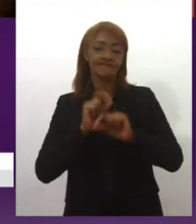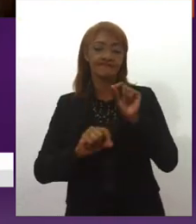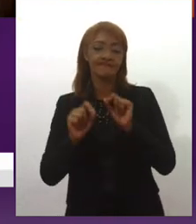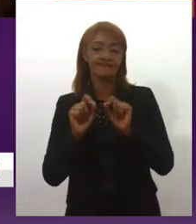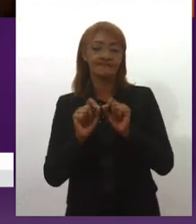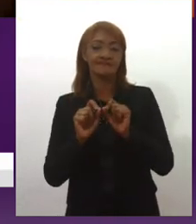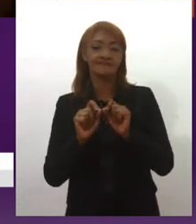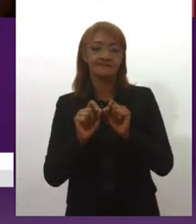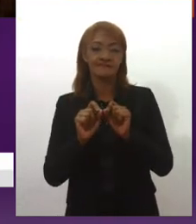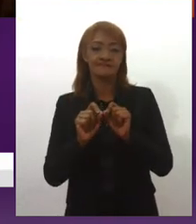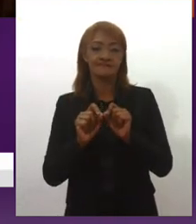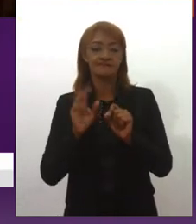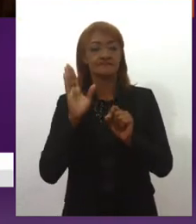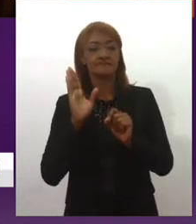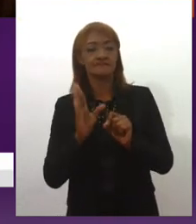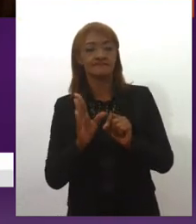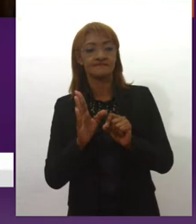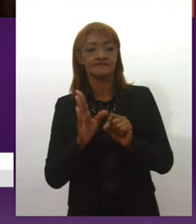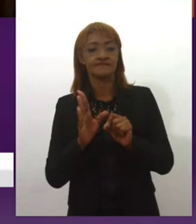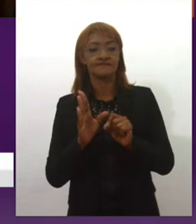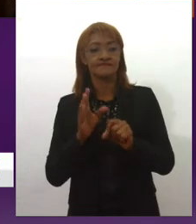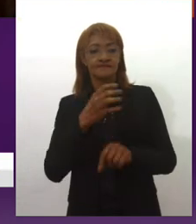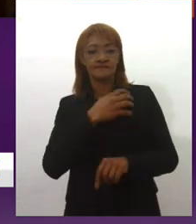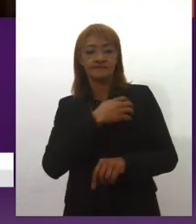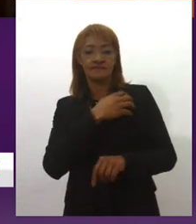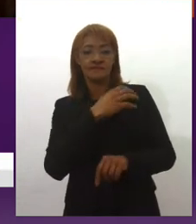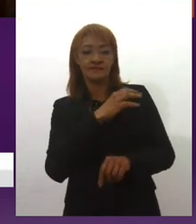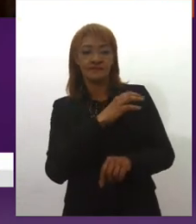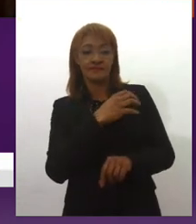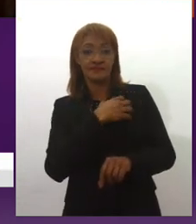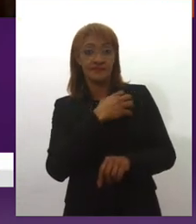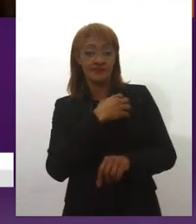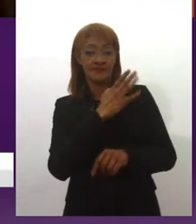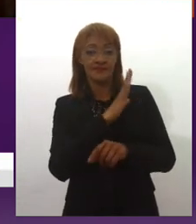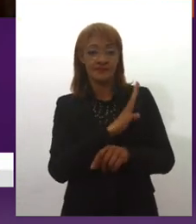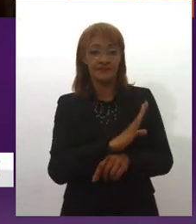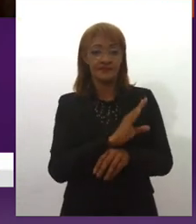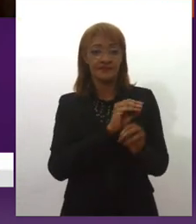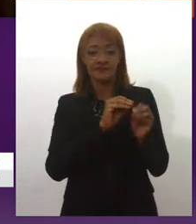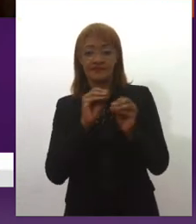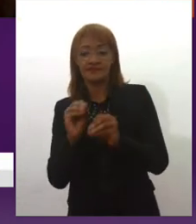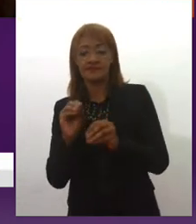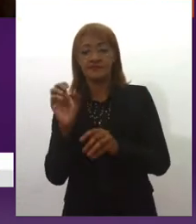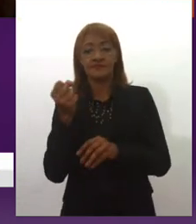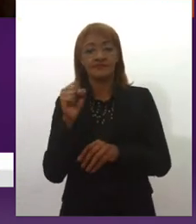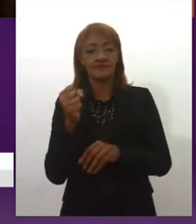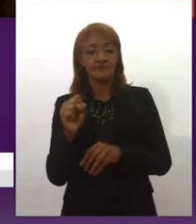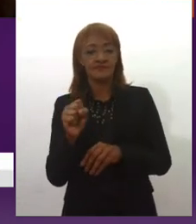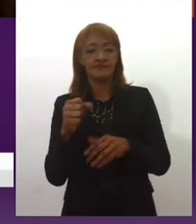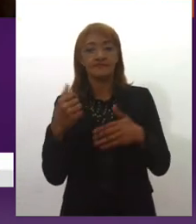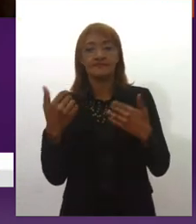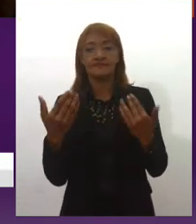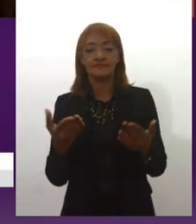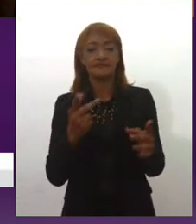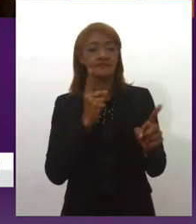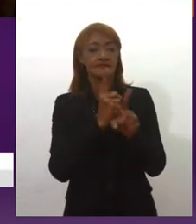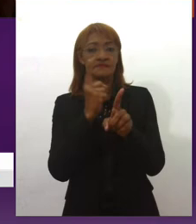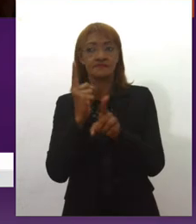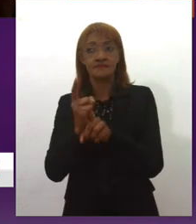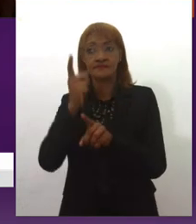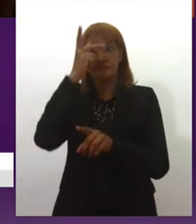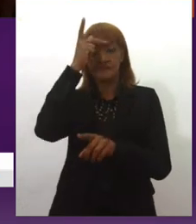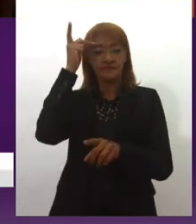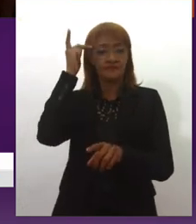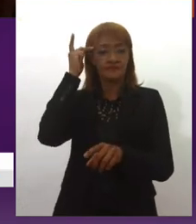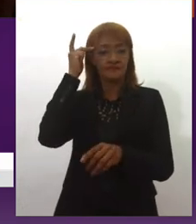quando eu vou estudar, eu saio de Salvador, vou estudar Sergipe, então eu consigo encontrar muitas pessoas negras, aí quando eu vou estudar na